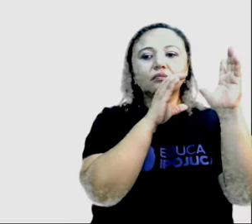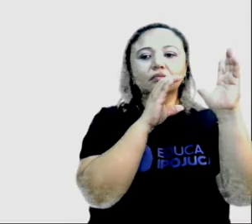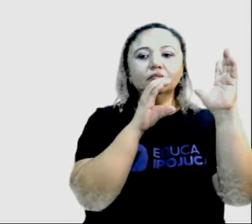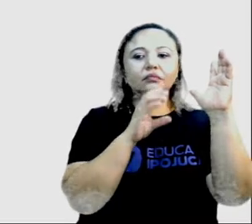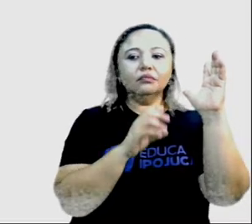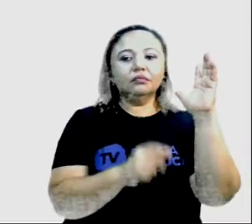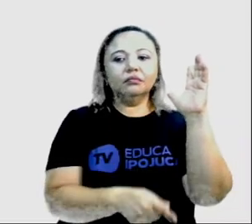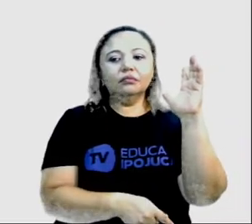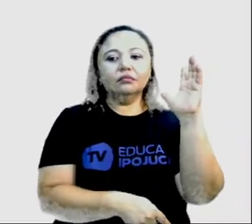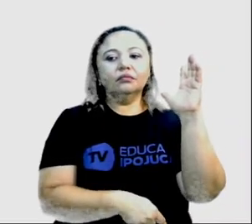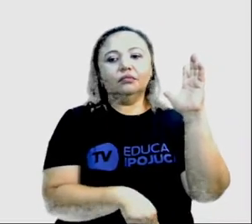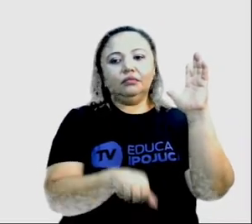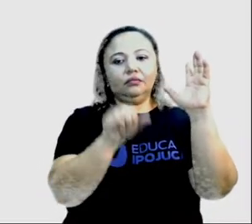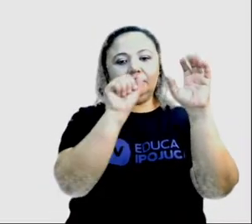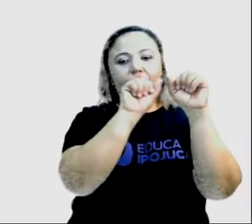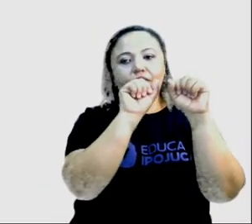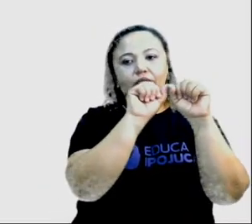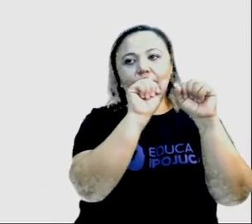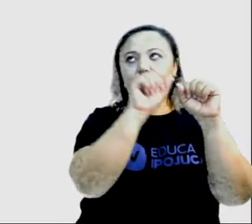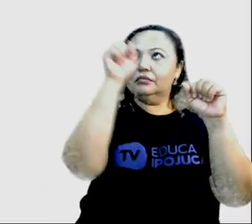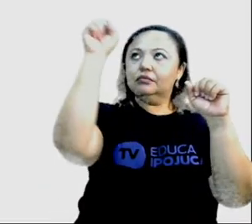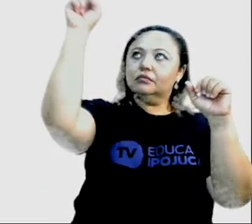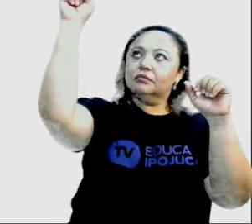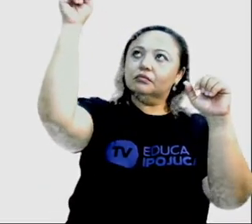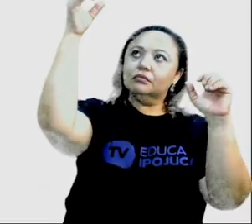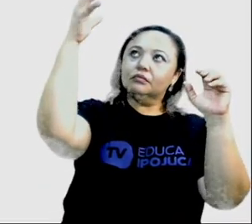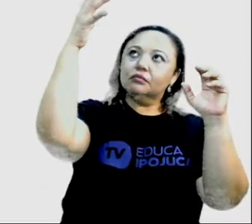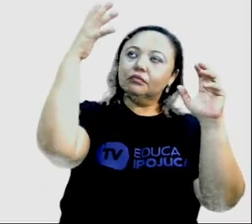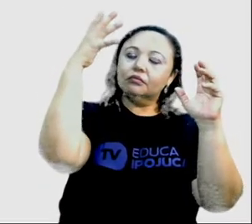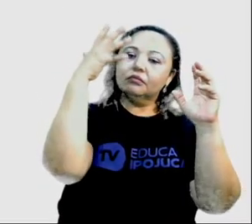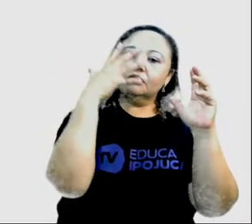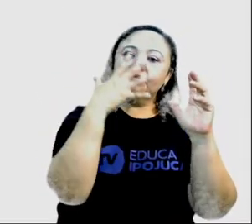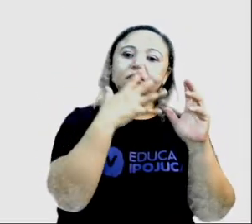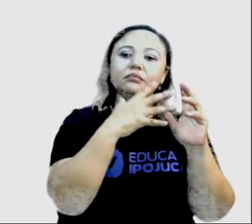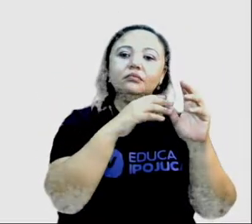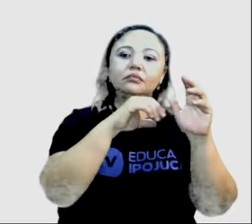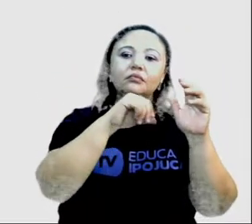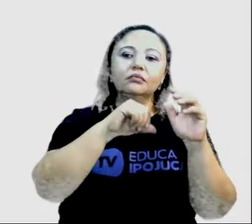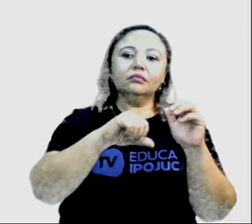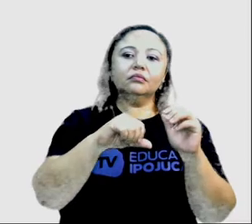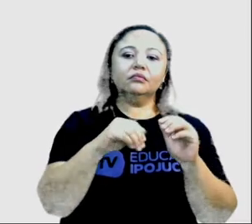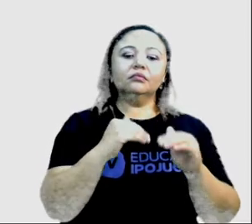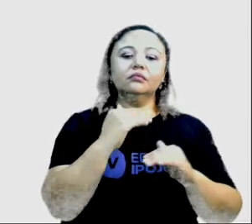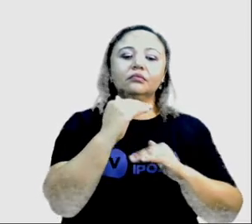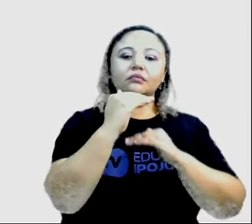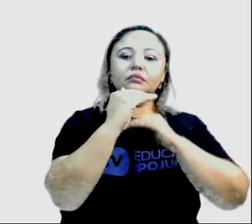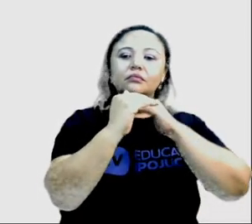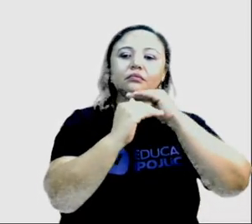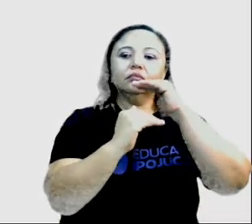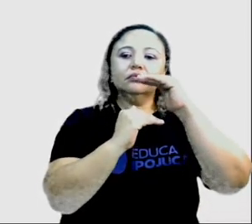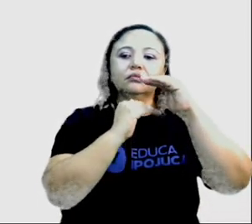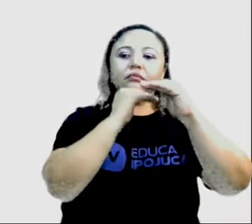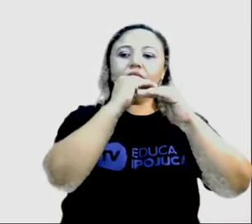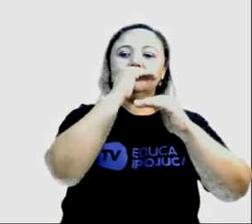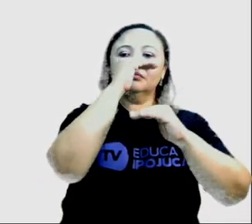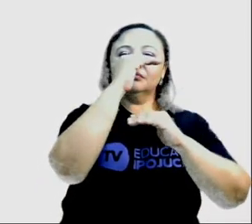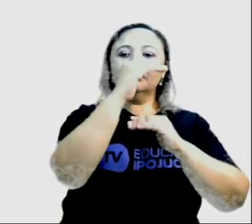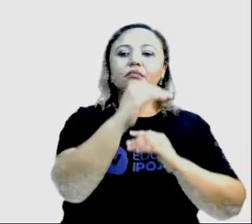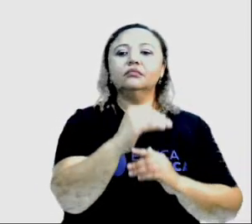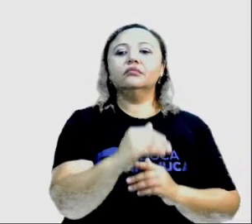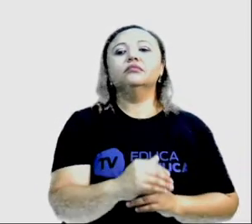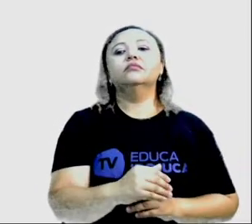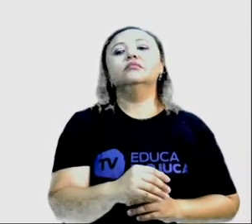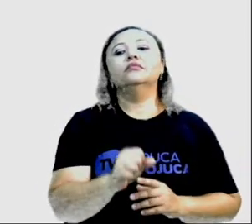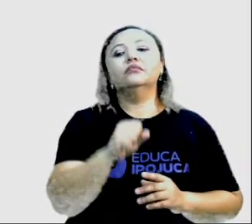né? Que é fornecido através da luz solar, vai haver a produção de